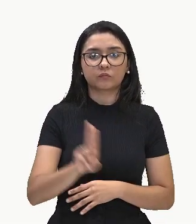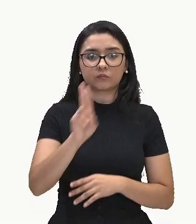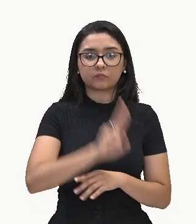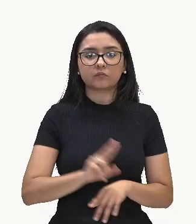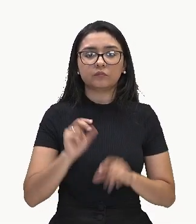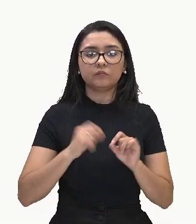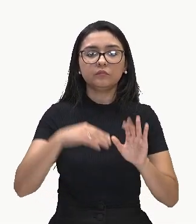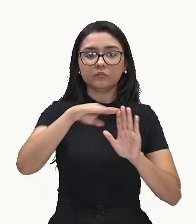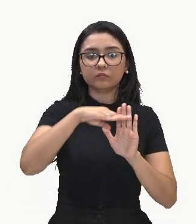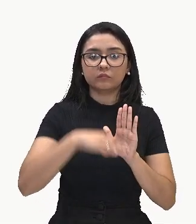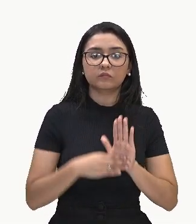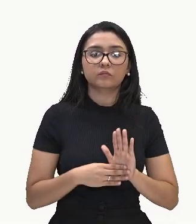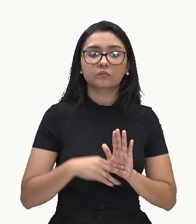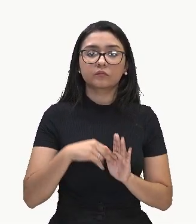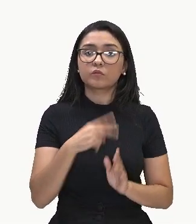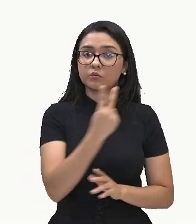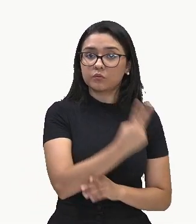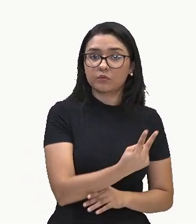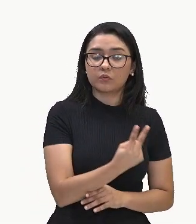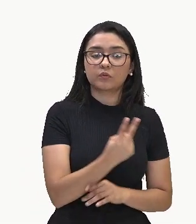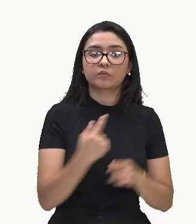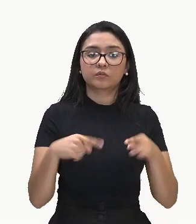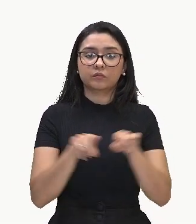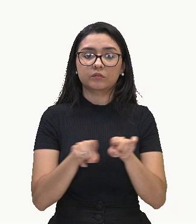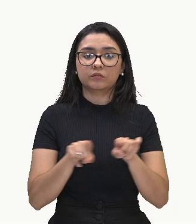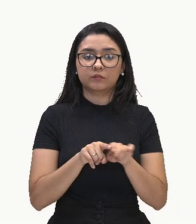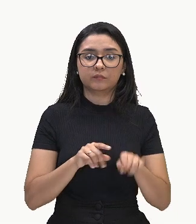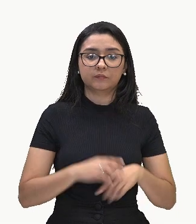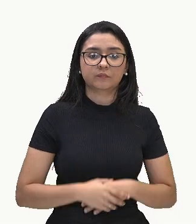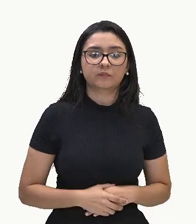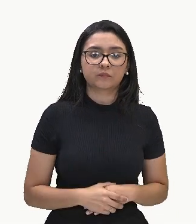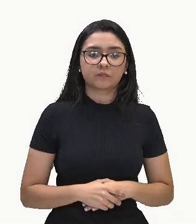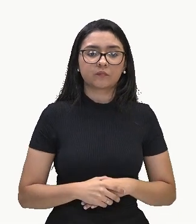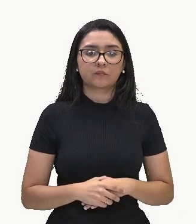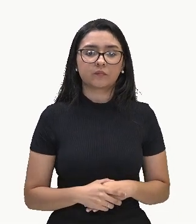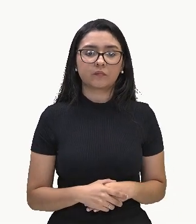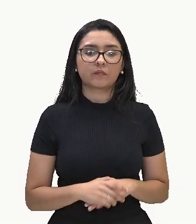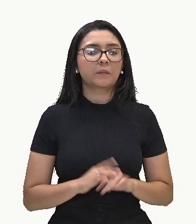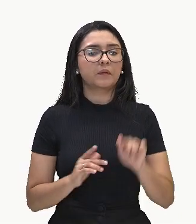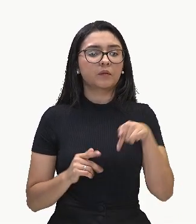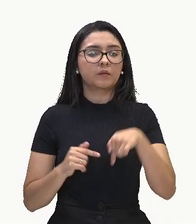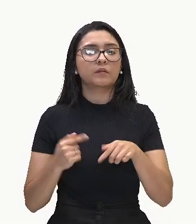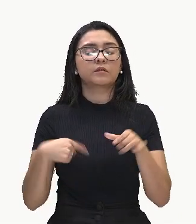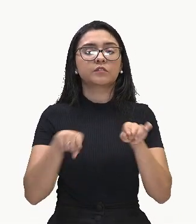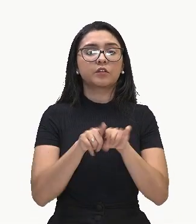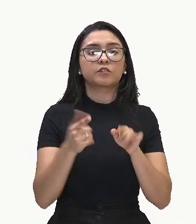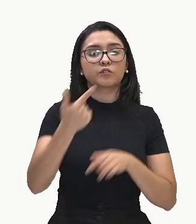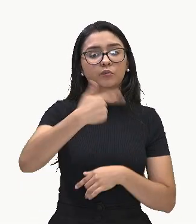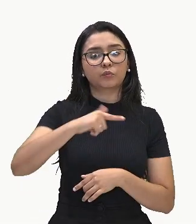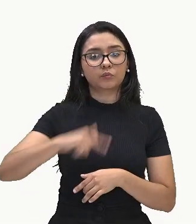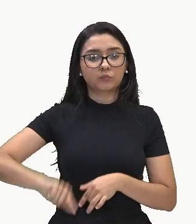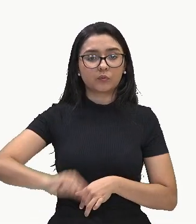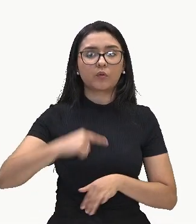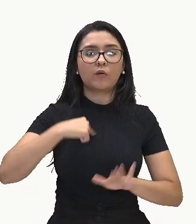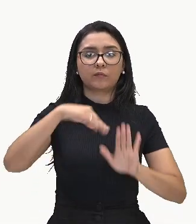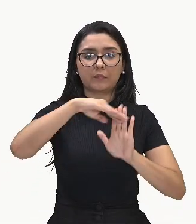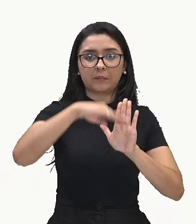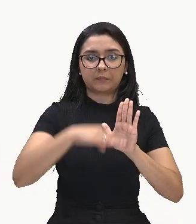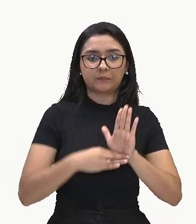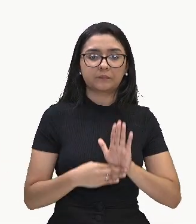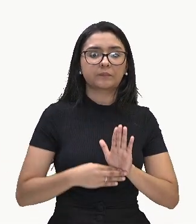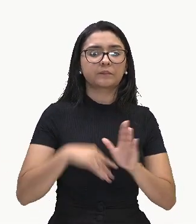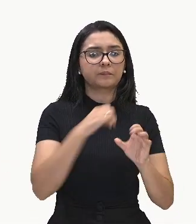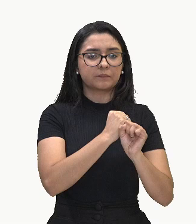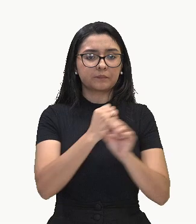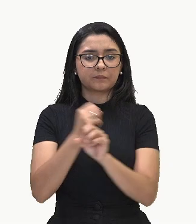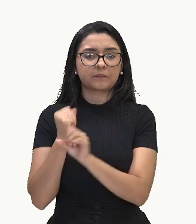o passo 2 pelo quociente e ir repetindo esse processo até